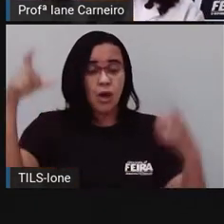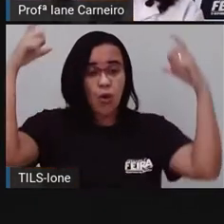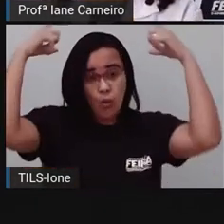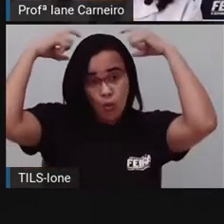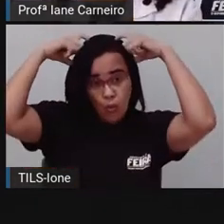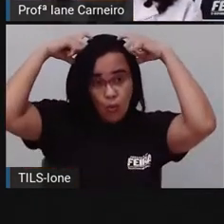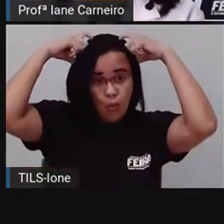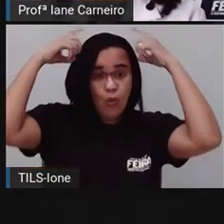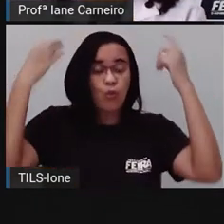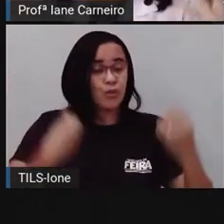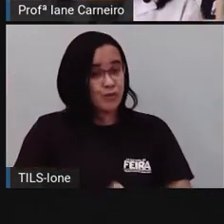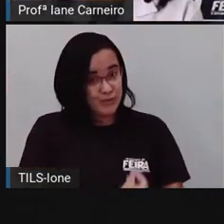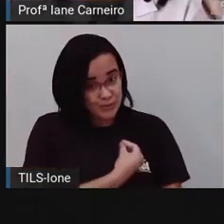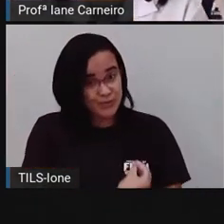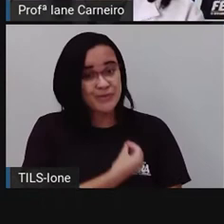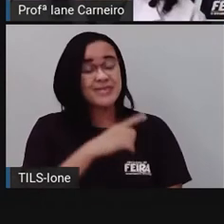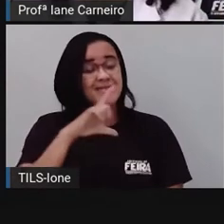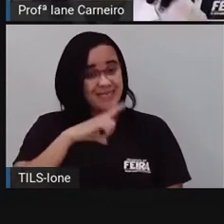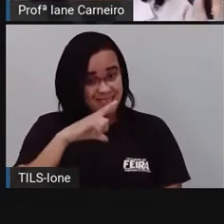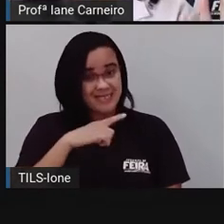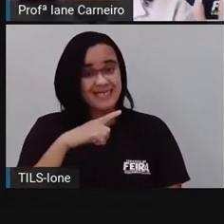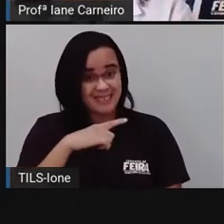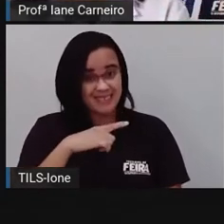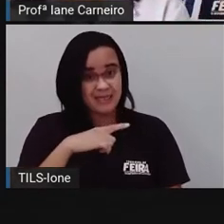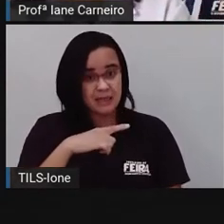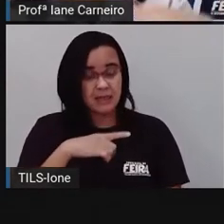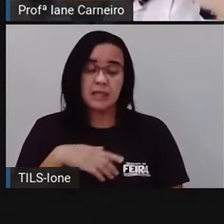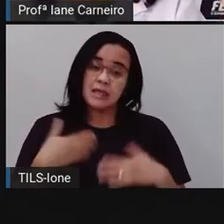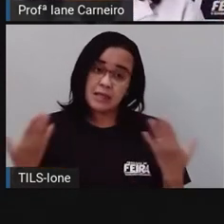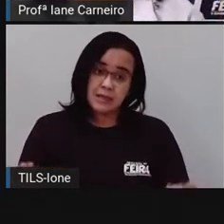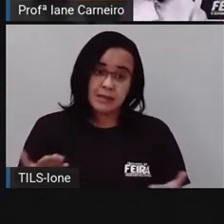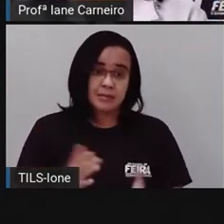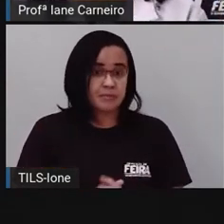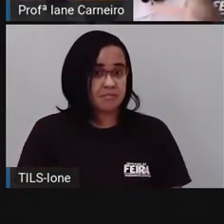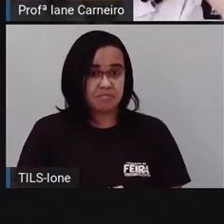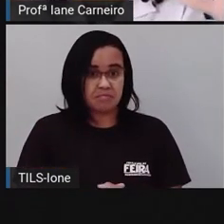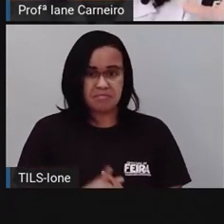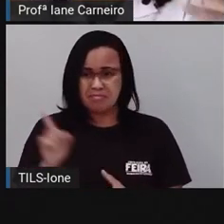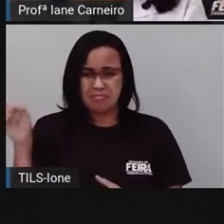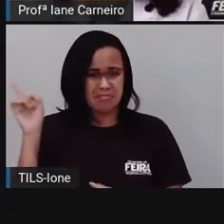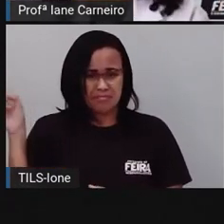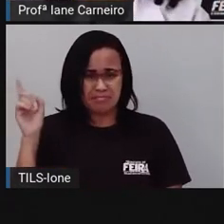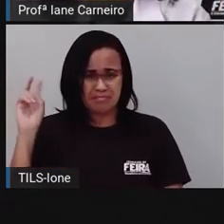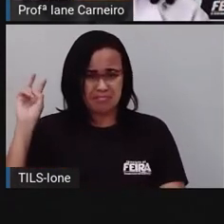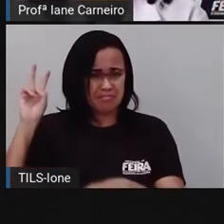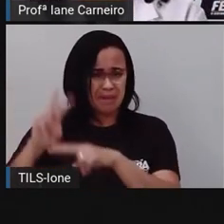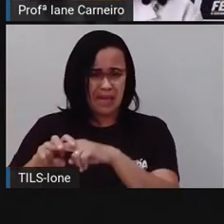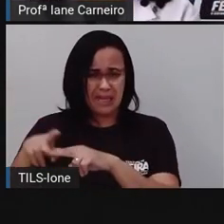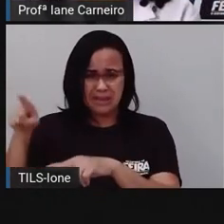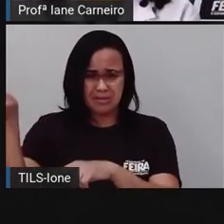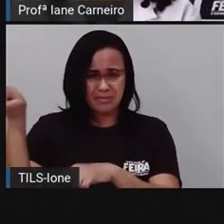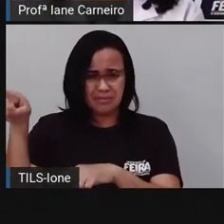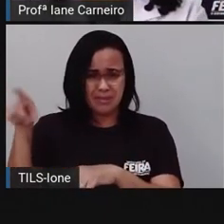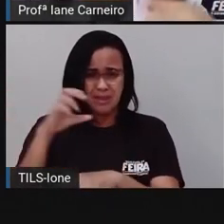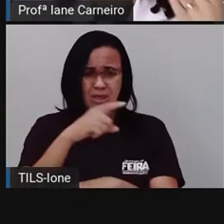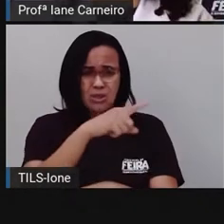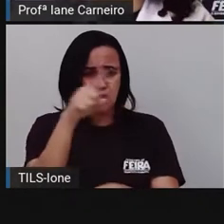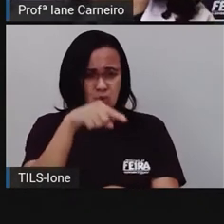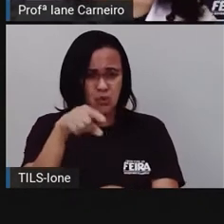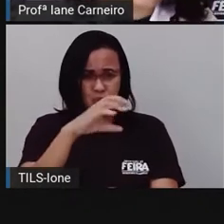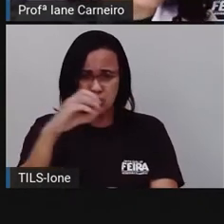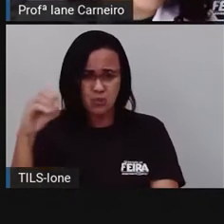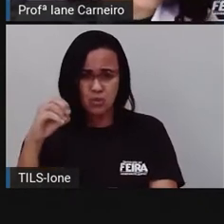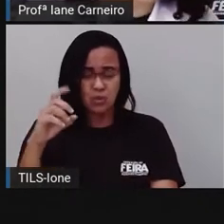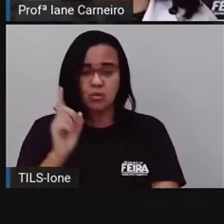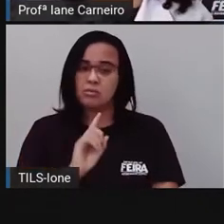no zoológico. O local que aquele urso deveria estar vivendo, não era lá preso. Porque ele continua preso no zoológico. Ele não está